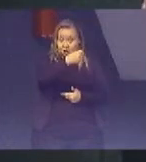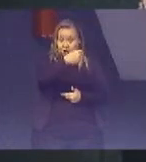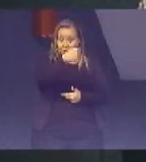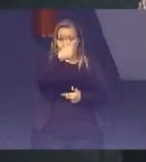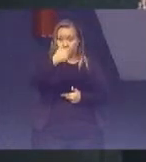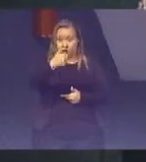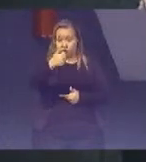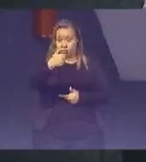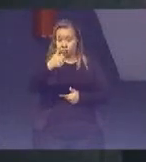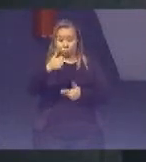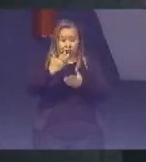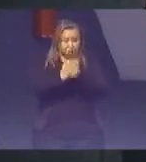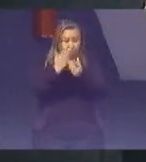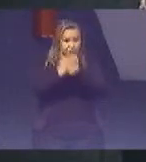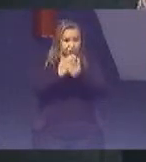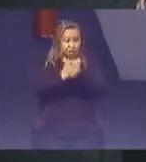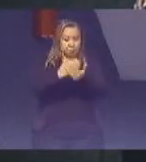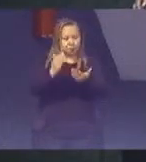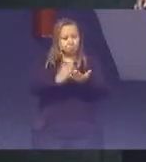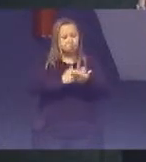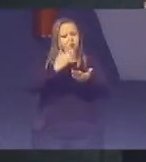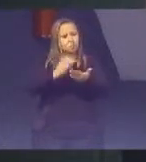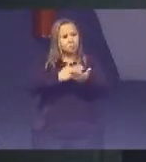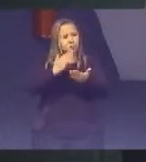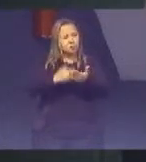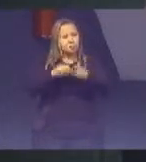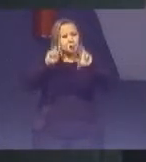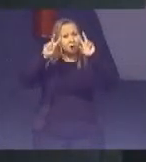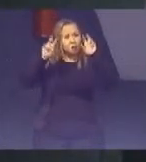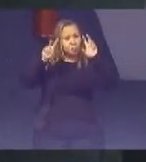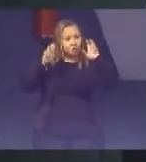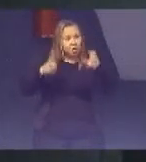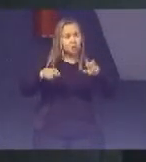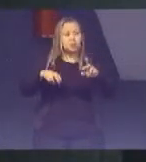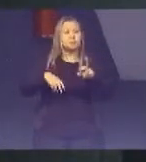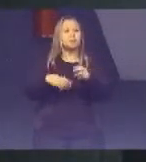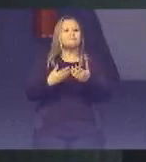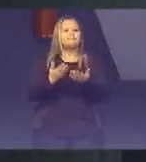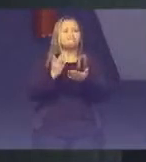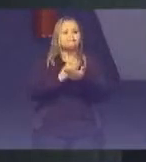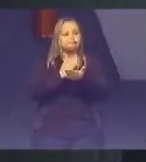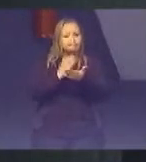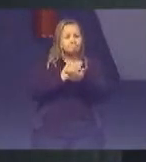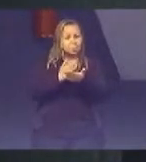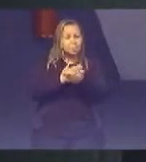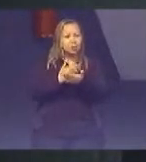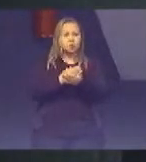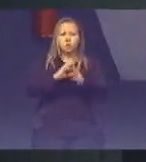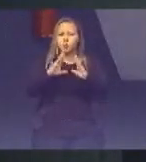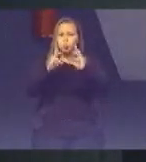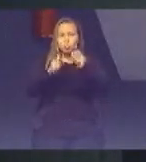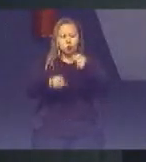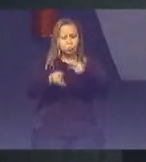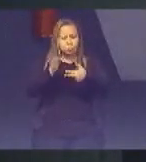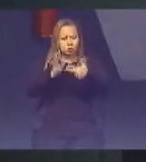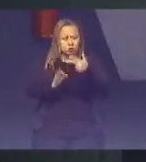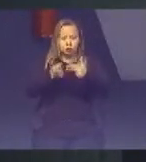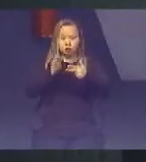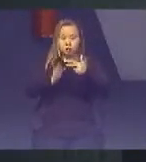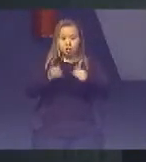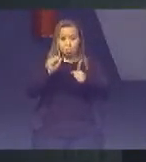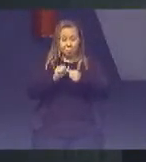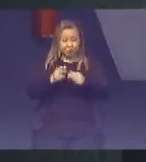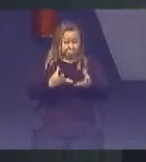Catalogados por classe Assunto Número único E tudo que o judiciário produz E é